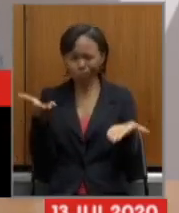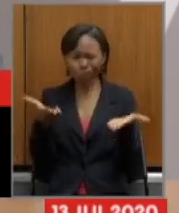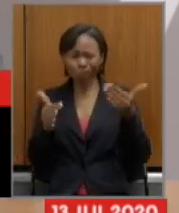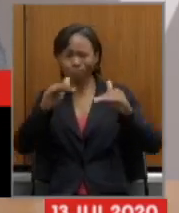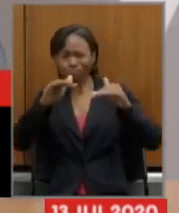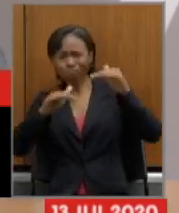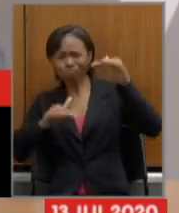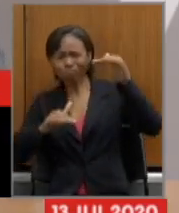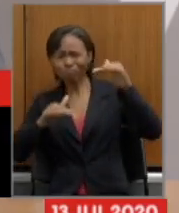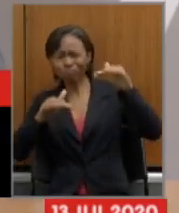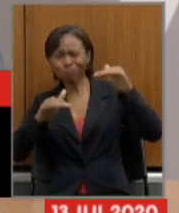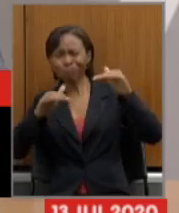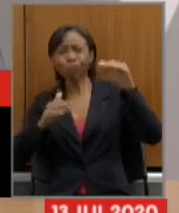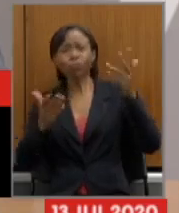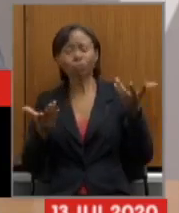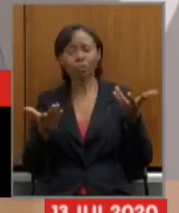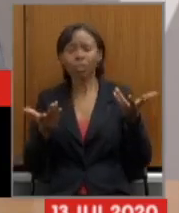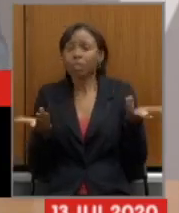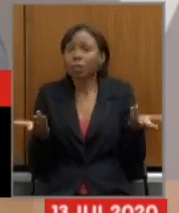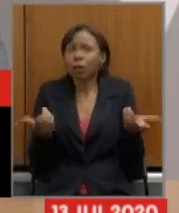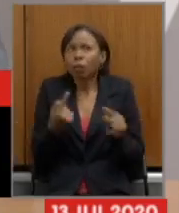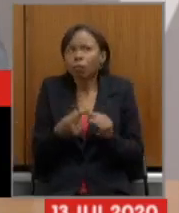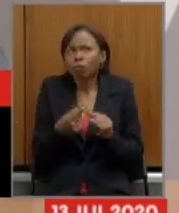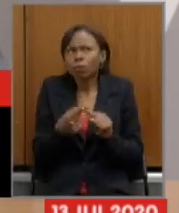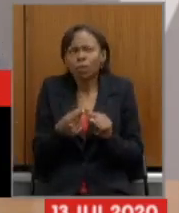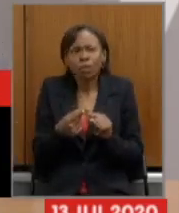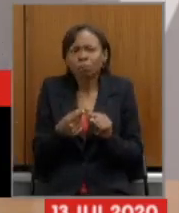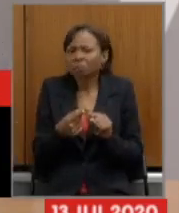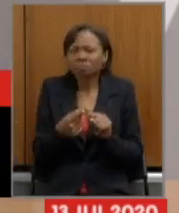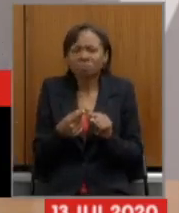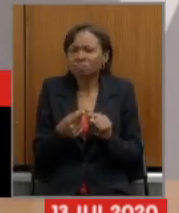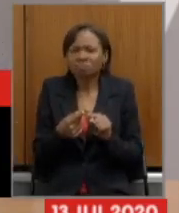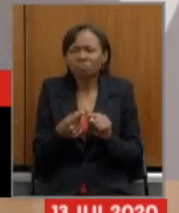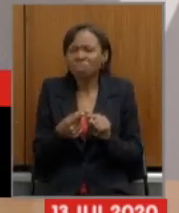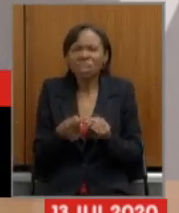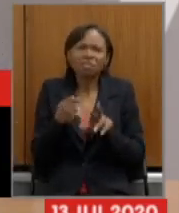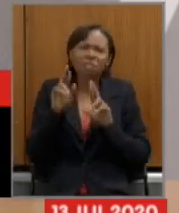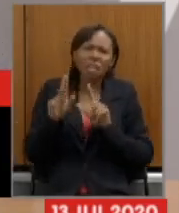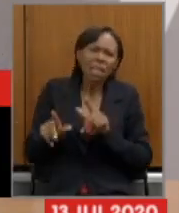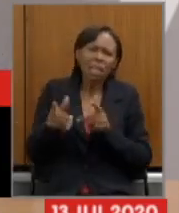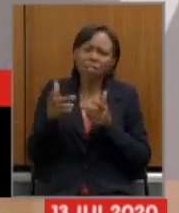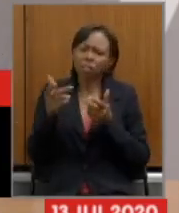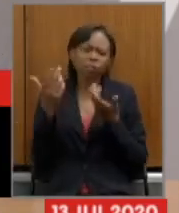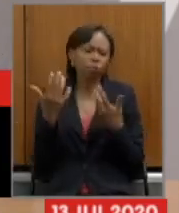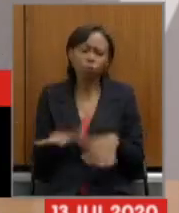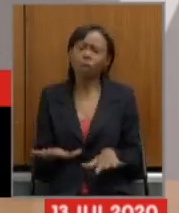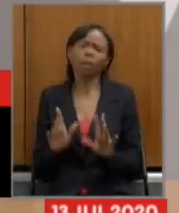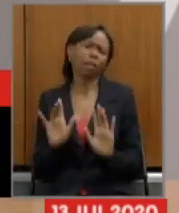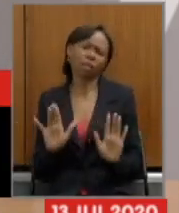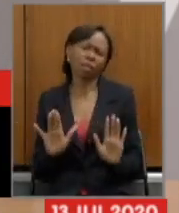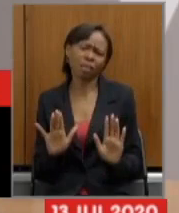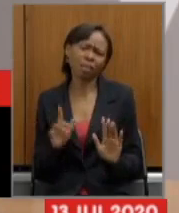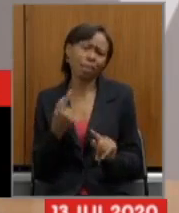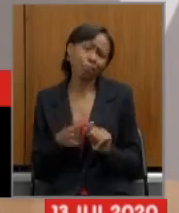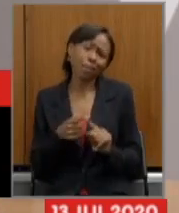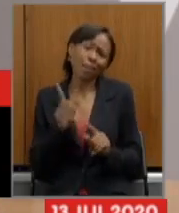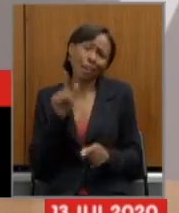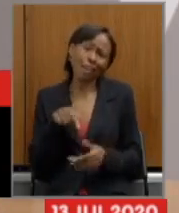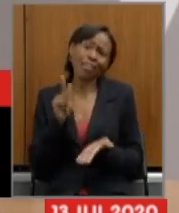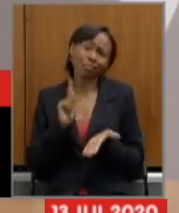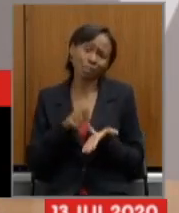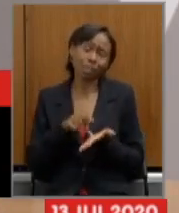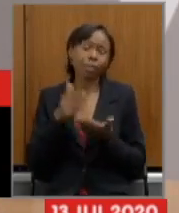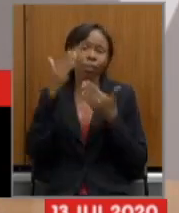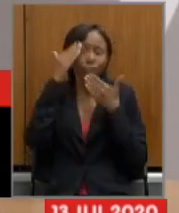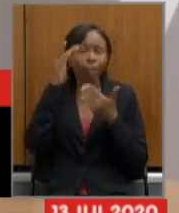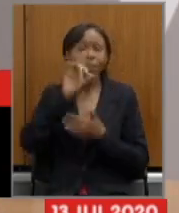é porque ninguém queira que fosse diferente ou de uma forma é porque são é a realidade graças